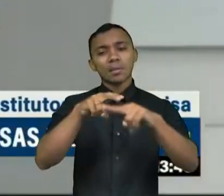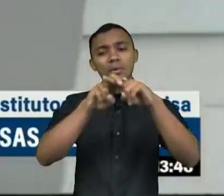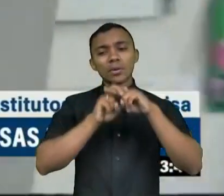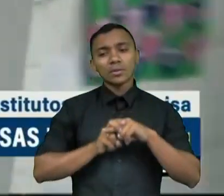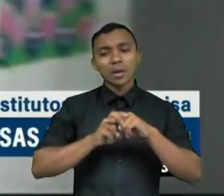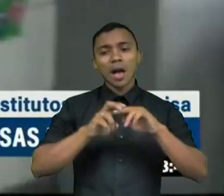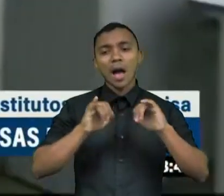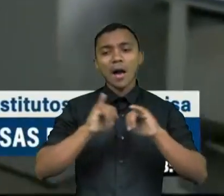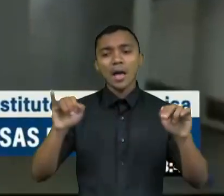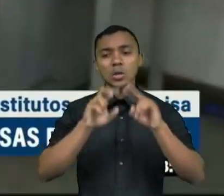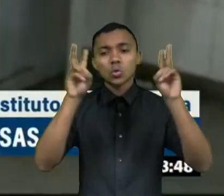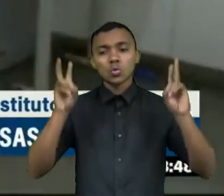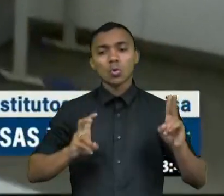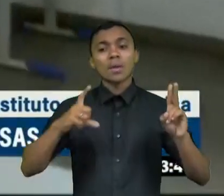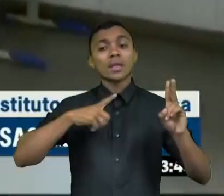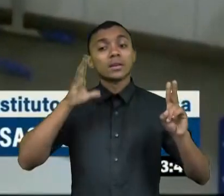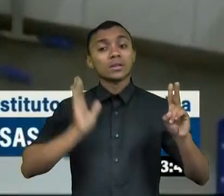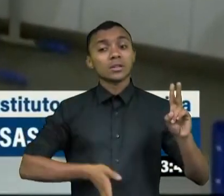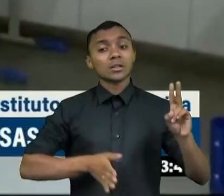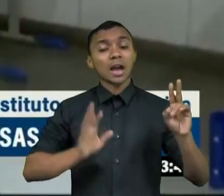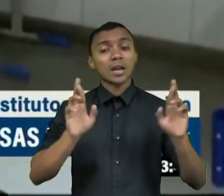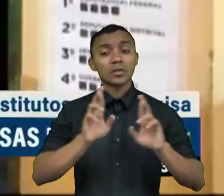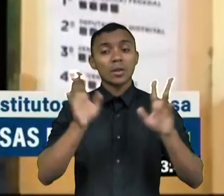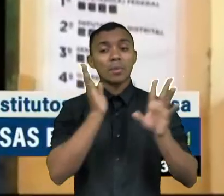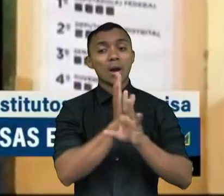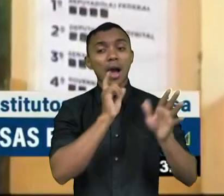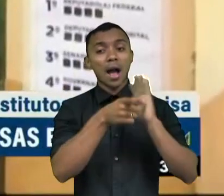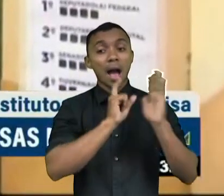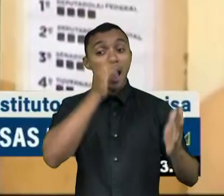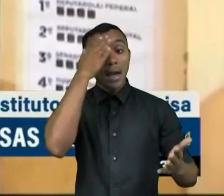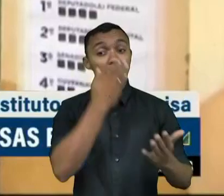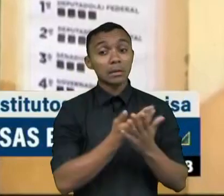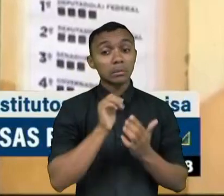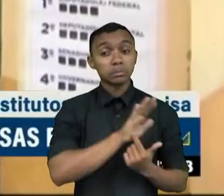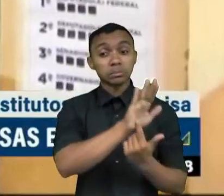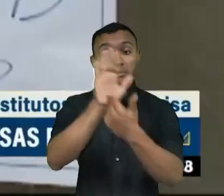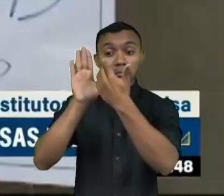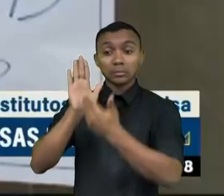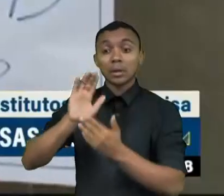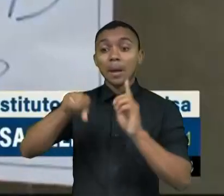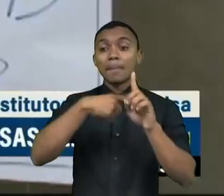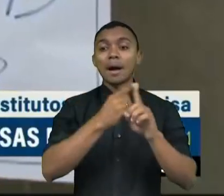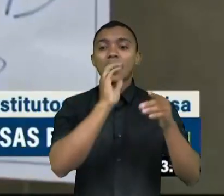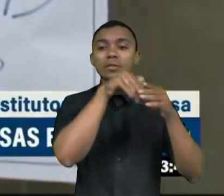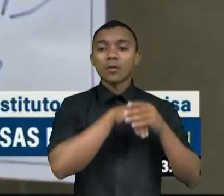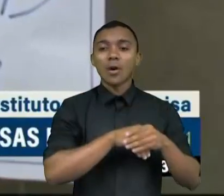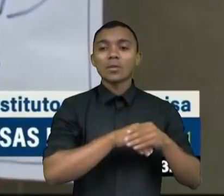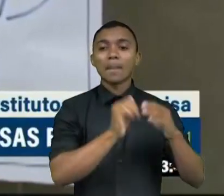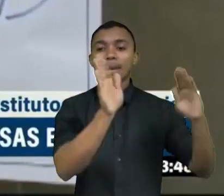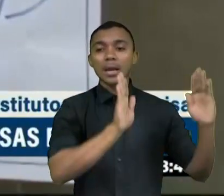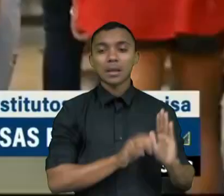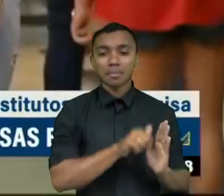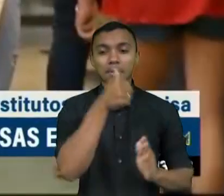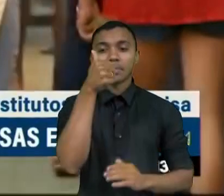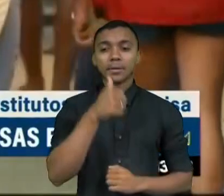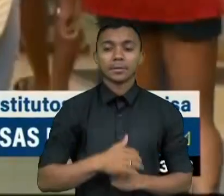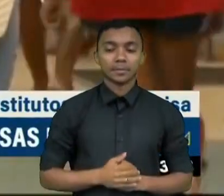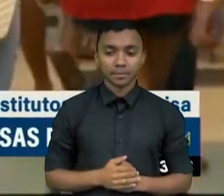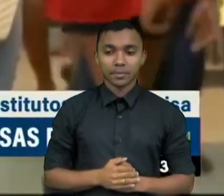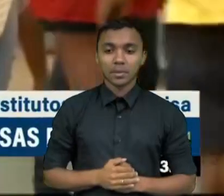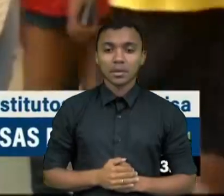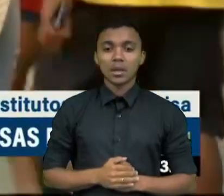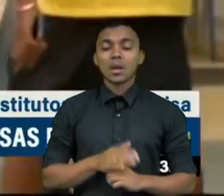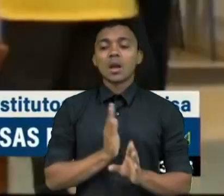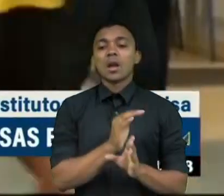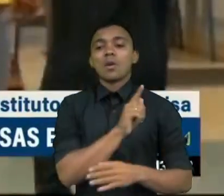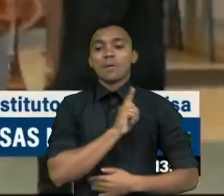as notórias diferenças entre as previsões e os resultados reais no primeiro turno das eleições majoritárias para